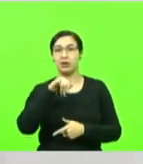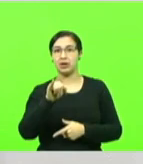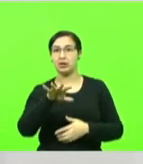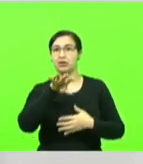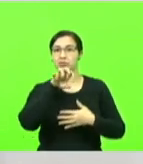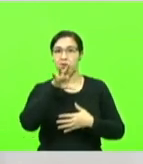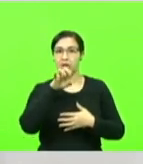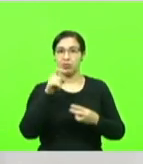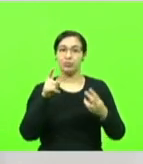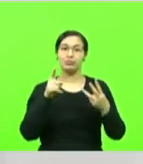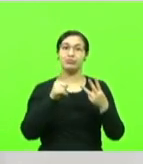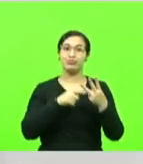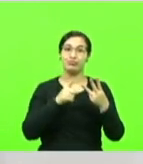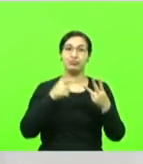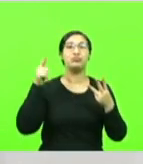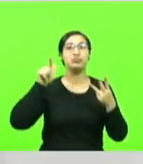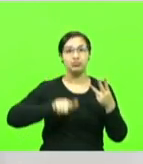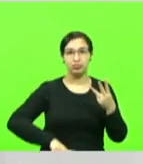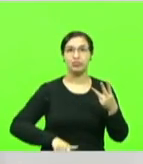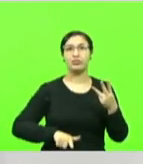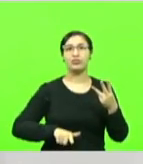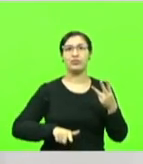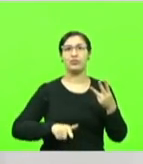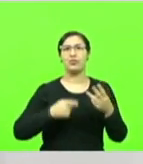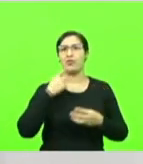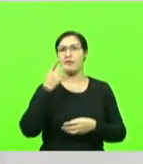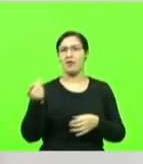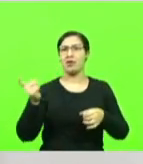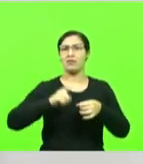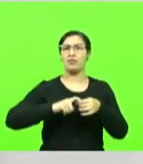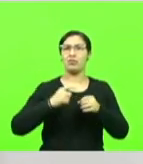novamente aos catarinenses dizer que recuperou o dinheiro.